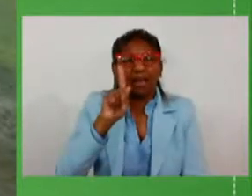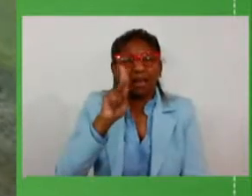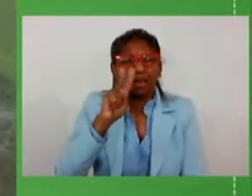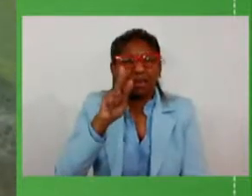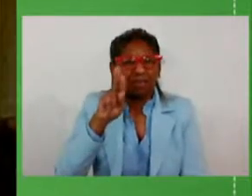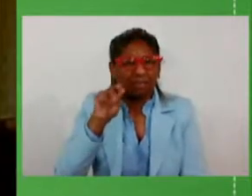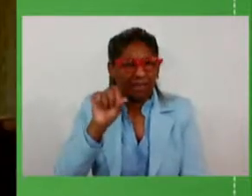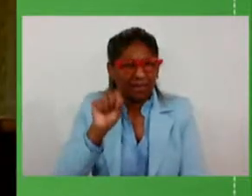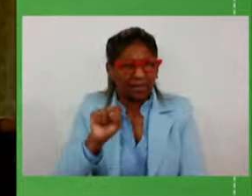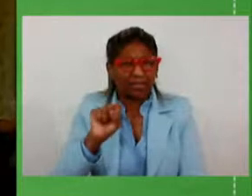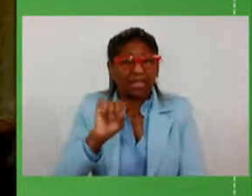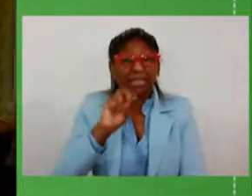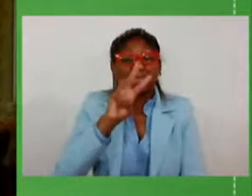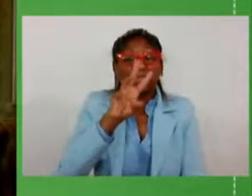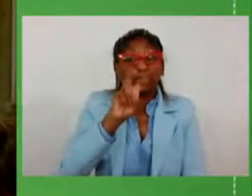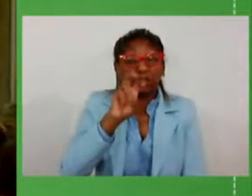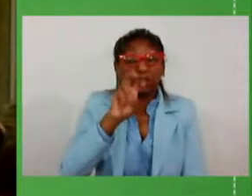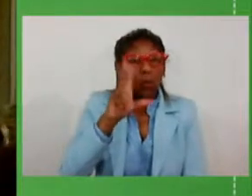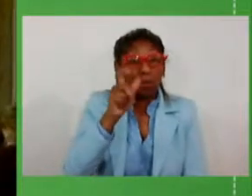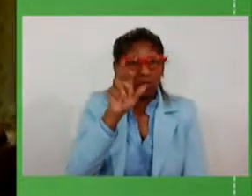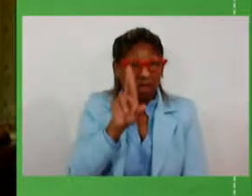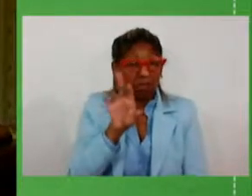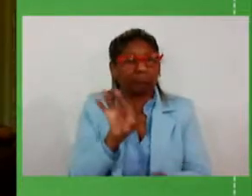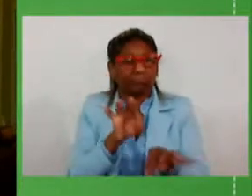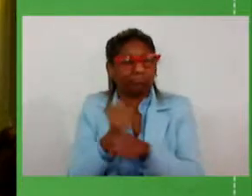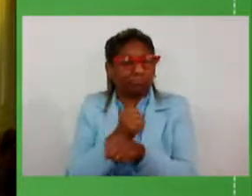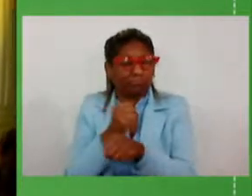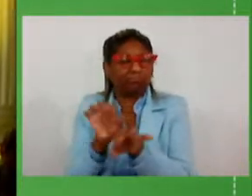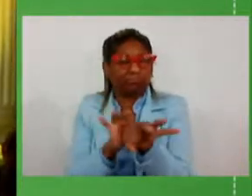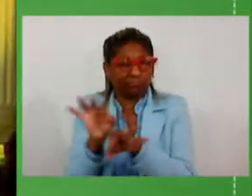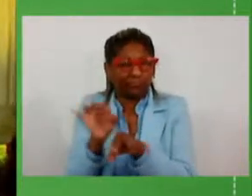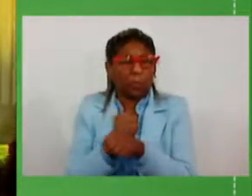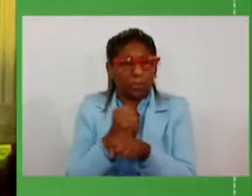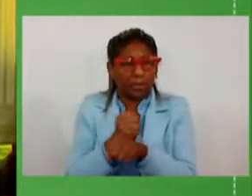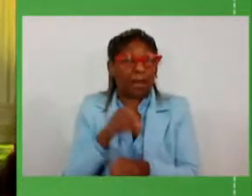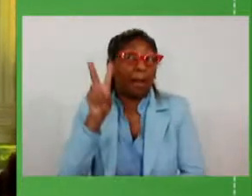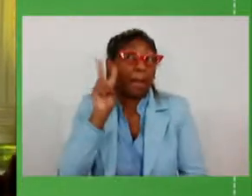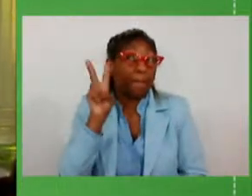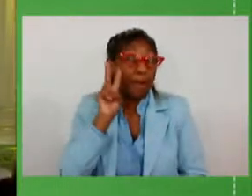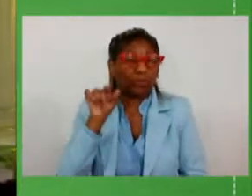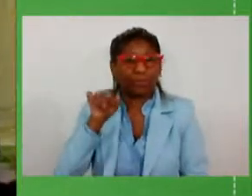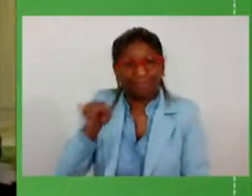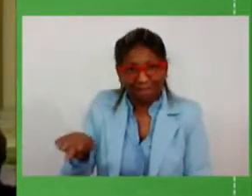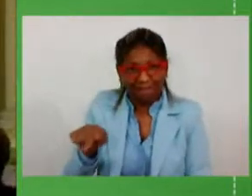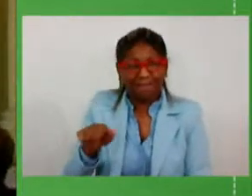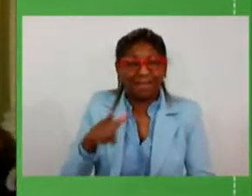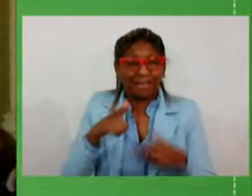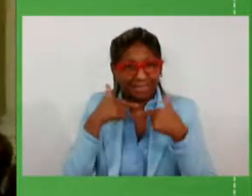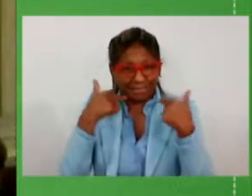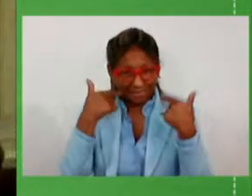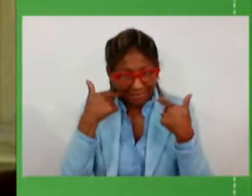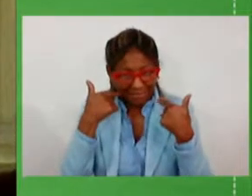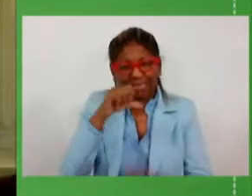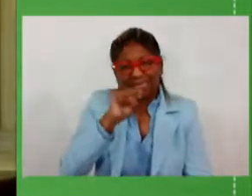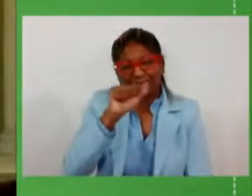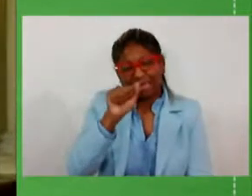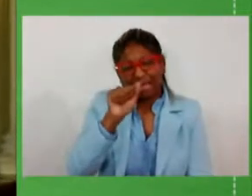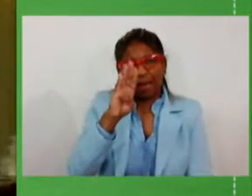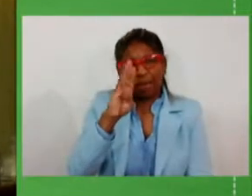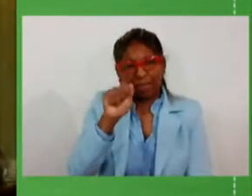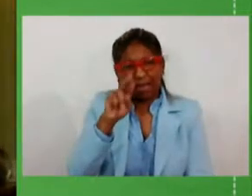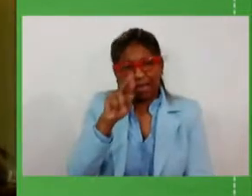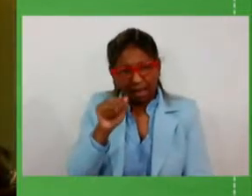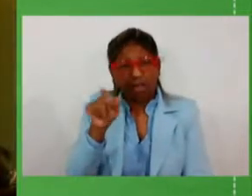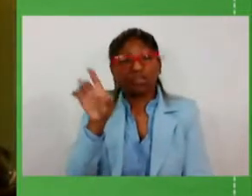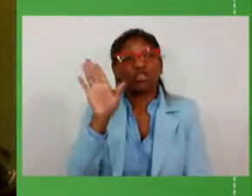reais de investimento para a execução dessa obra lembrando que lá Maçambará Alegrete as obras já estão acontecendo a gente vai turbinar